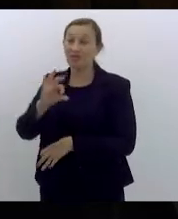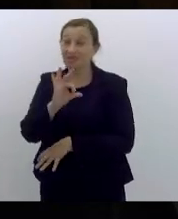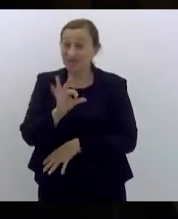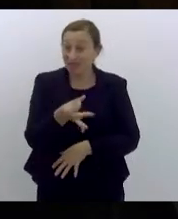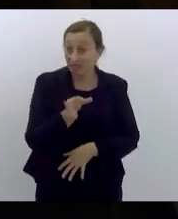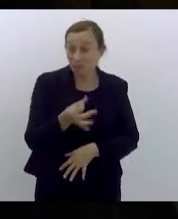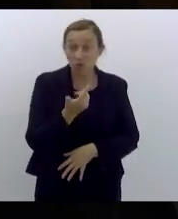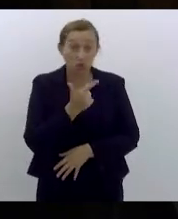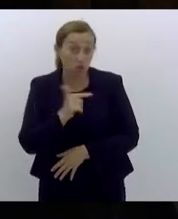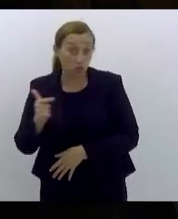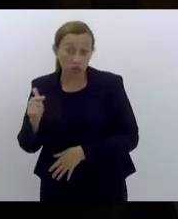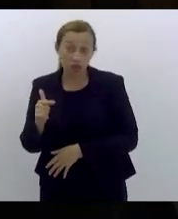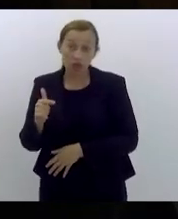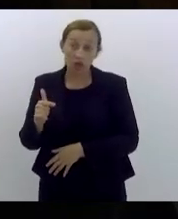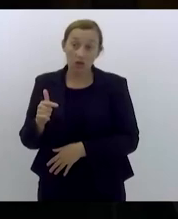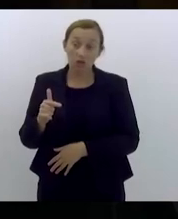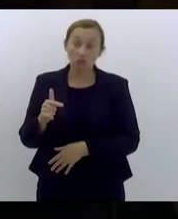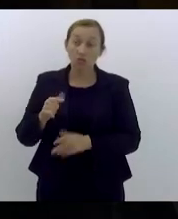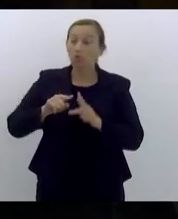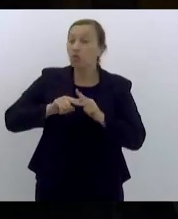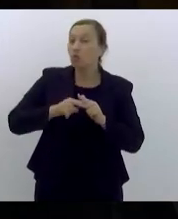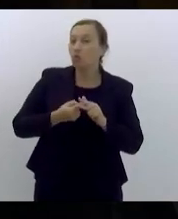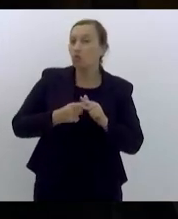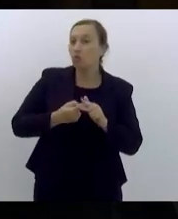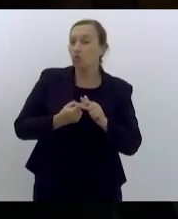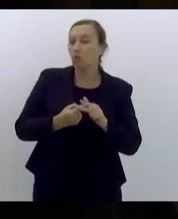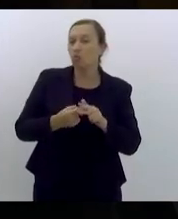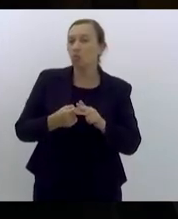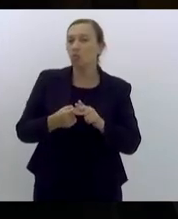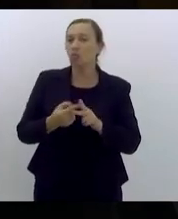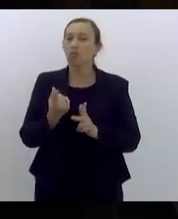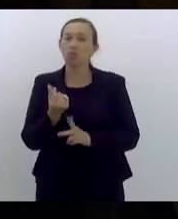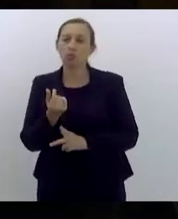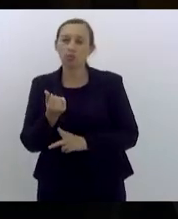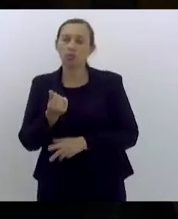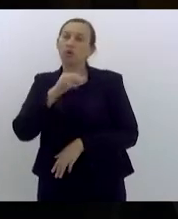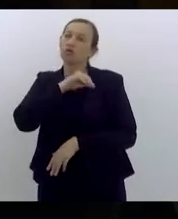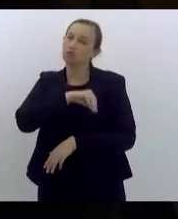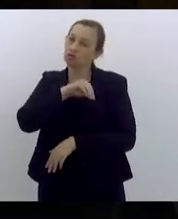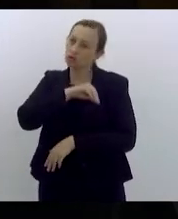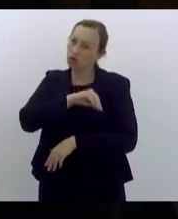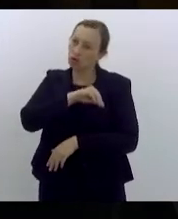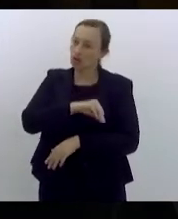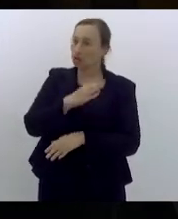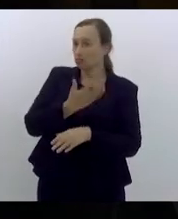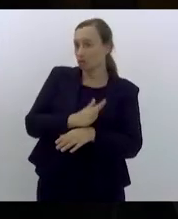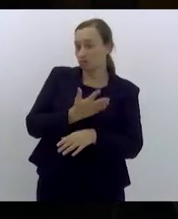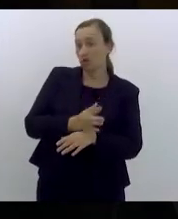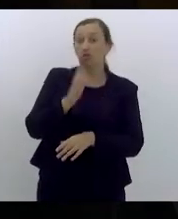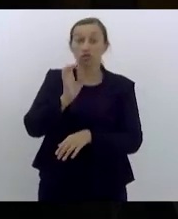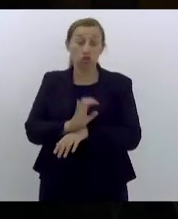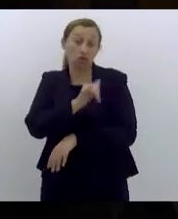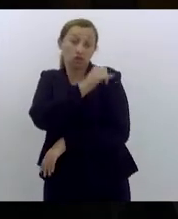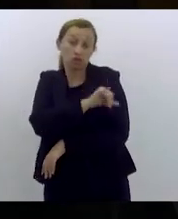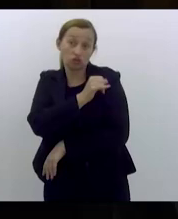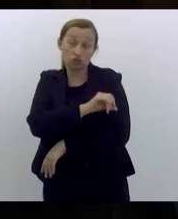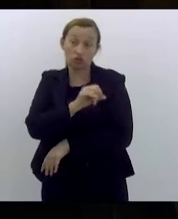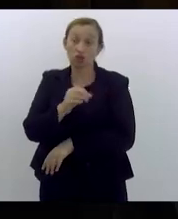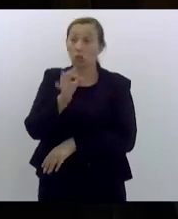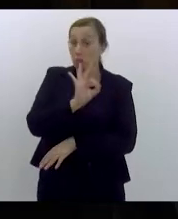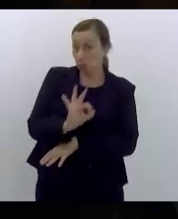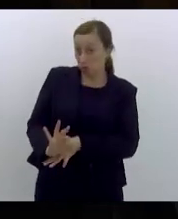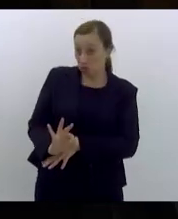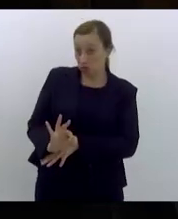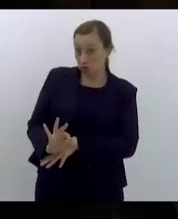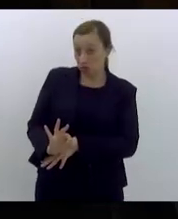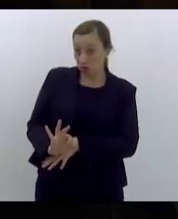nós não temos a correção dos valores nominais dos salários praticados aqui no âmbito do estado do Rio de Janeiro e seus percentuais